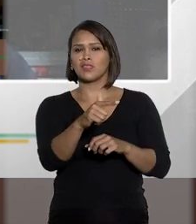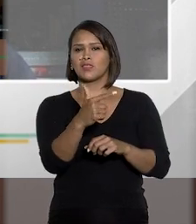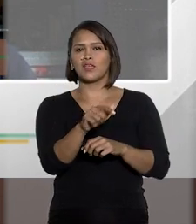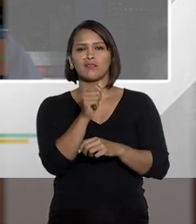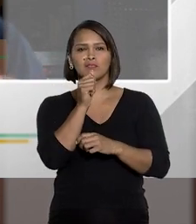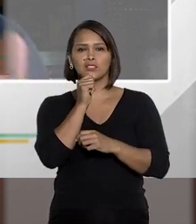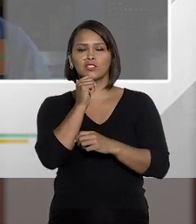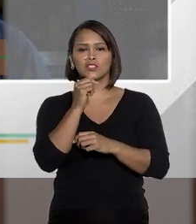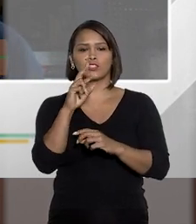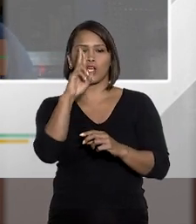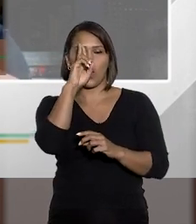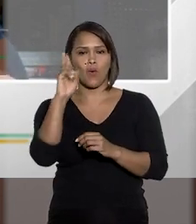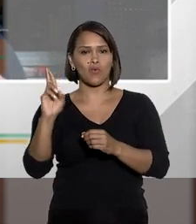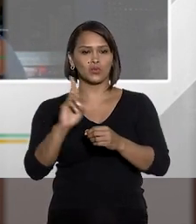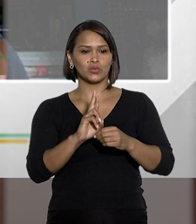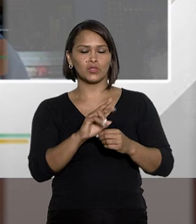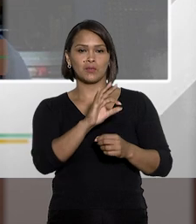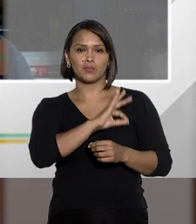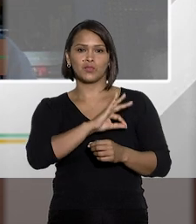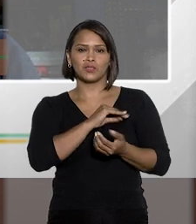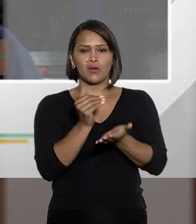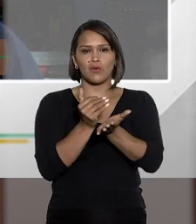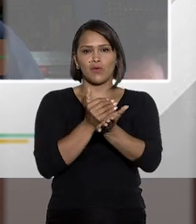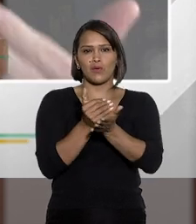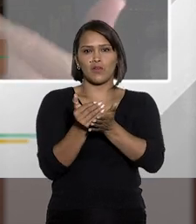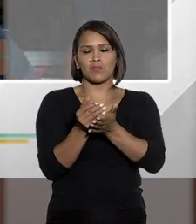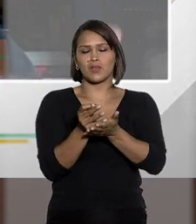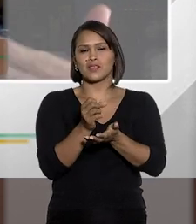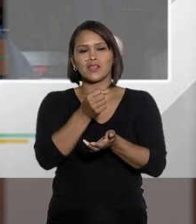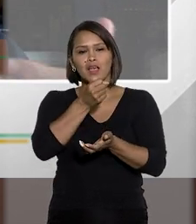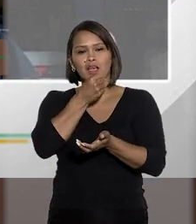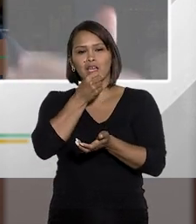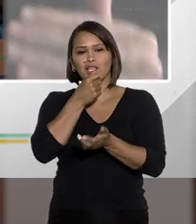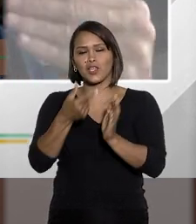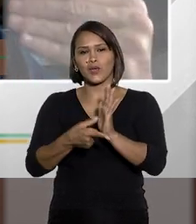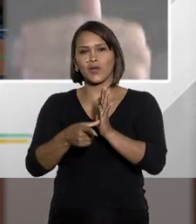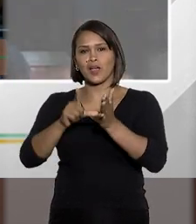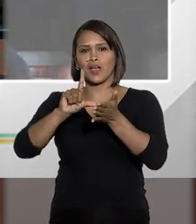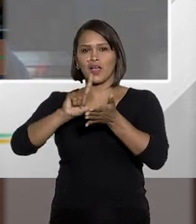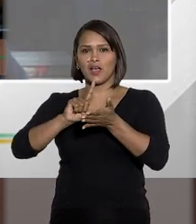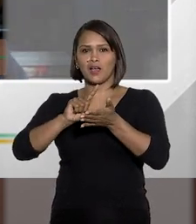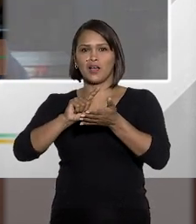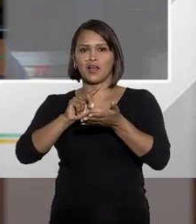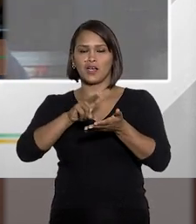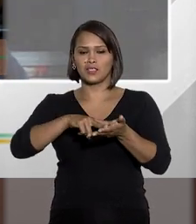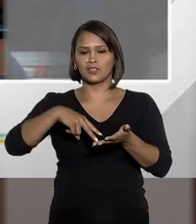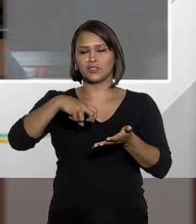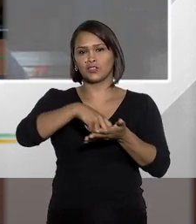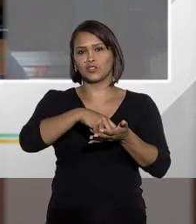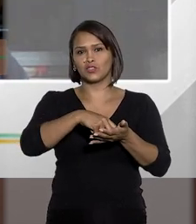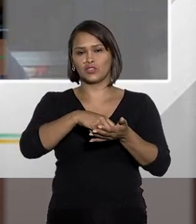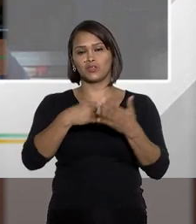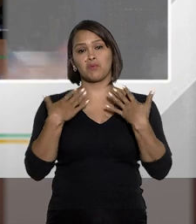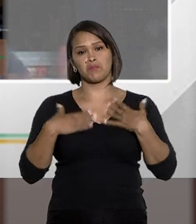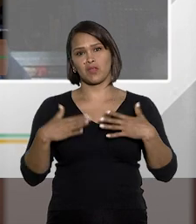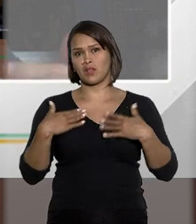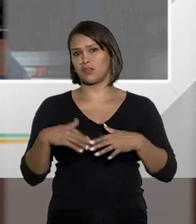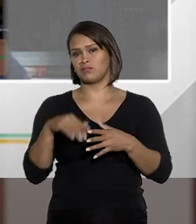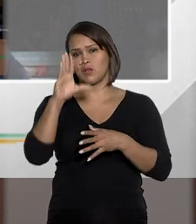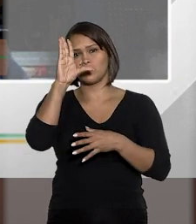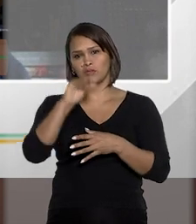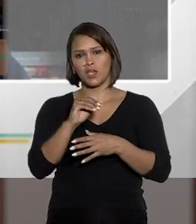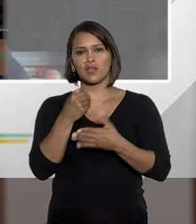não adianta a autoridade policial começar a interrogar antes do repouso noturno e